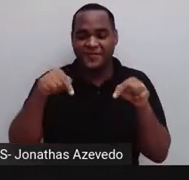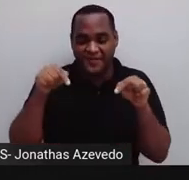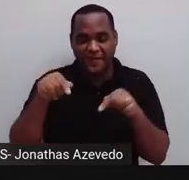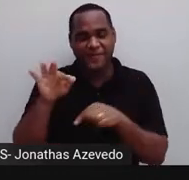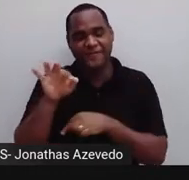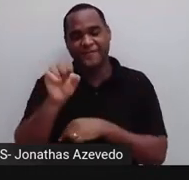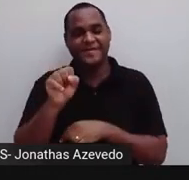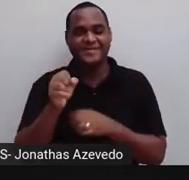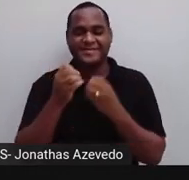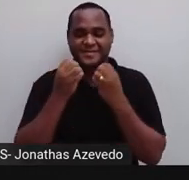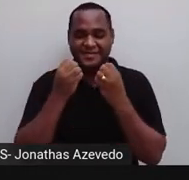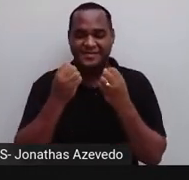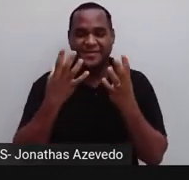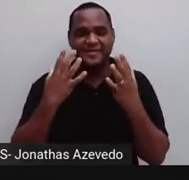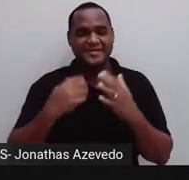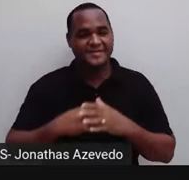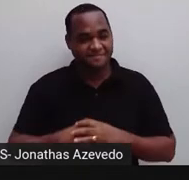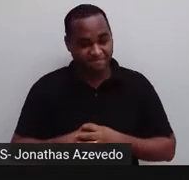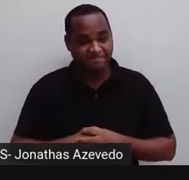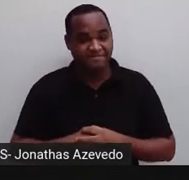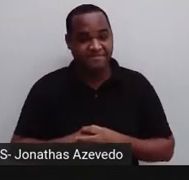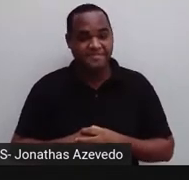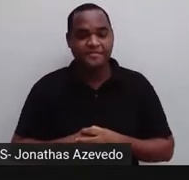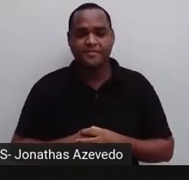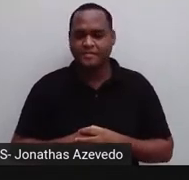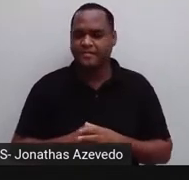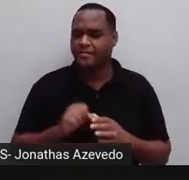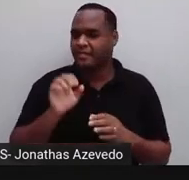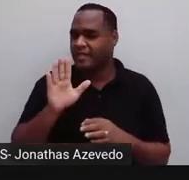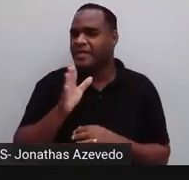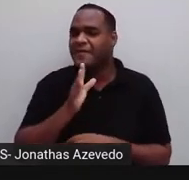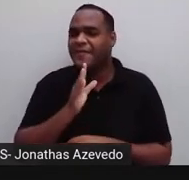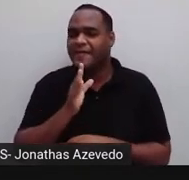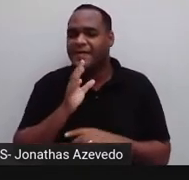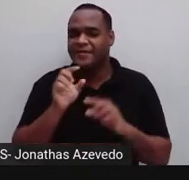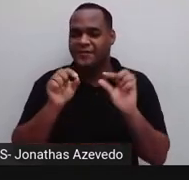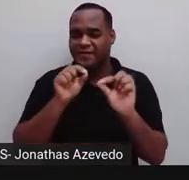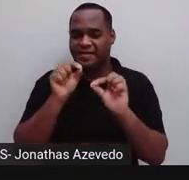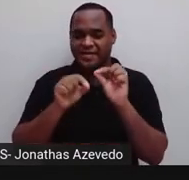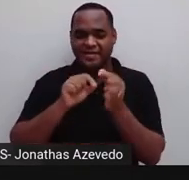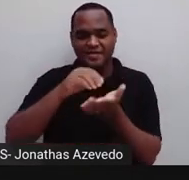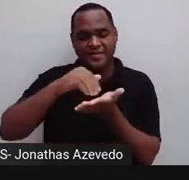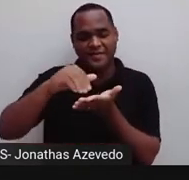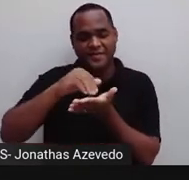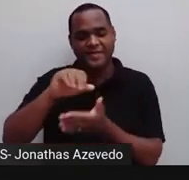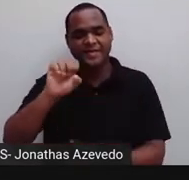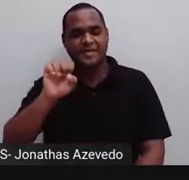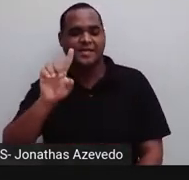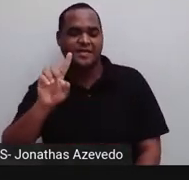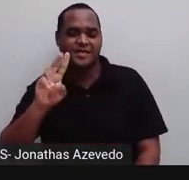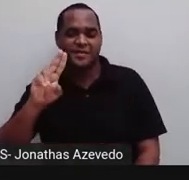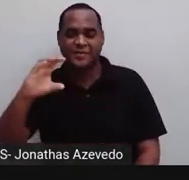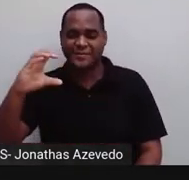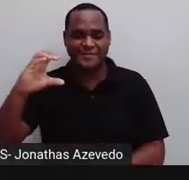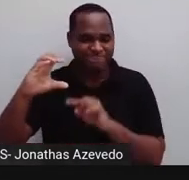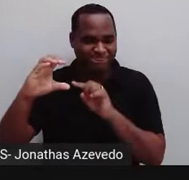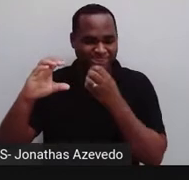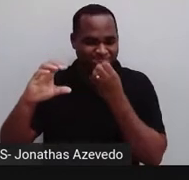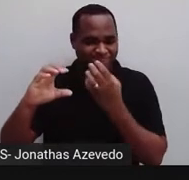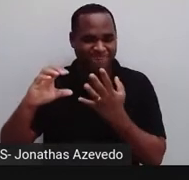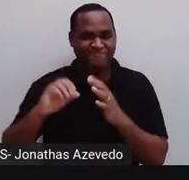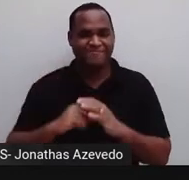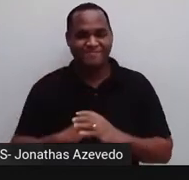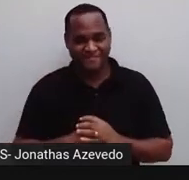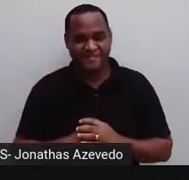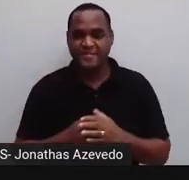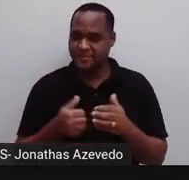Educação aqui do nosso município, mais conhecida como SEDUC, tá bom? É isso